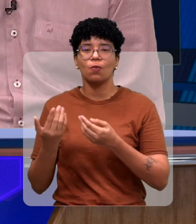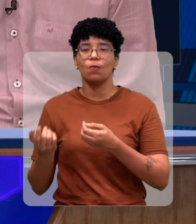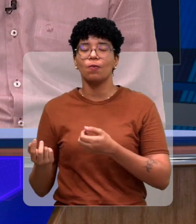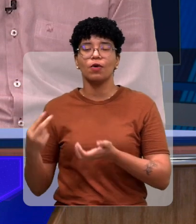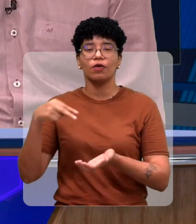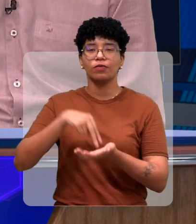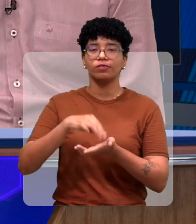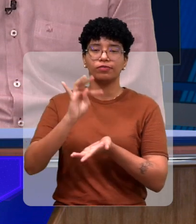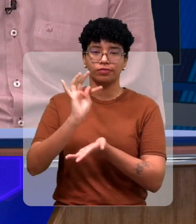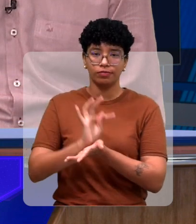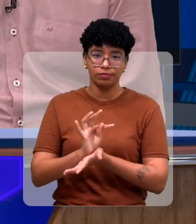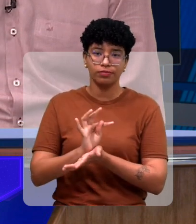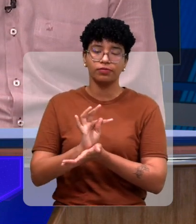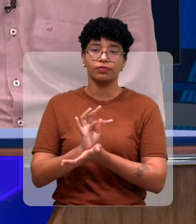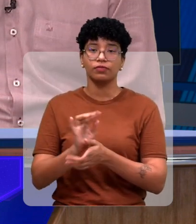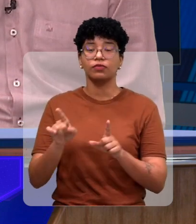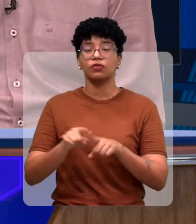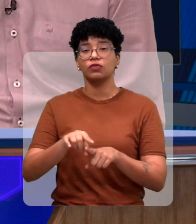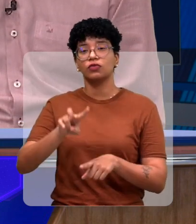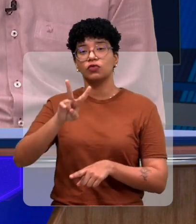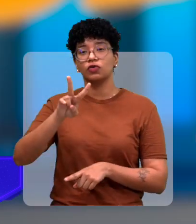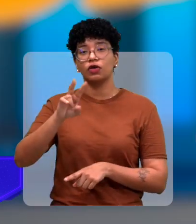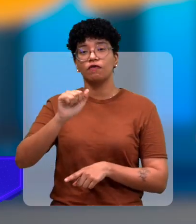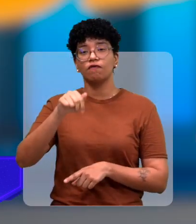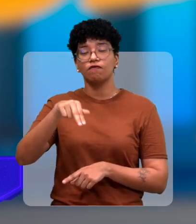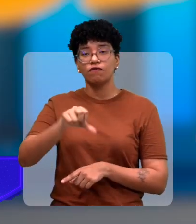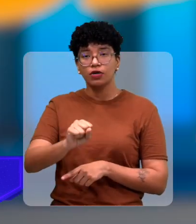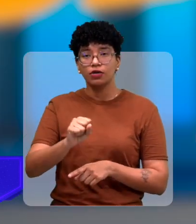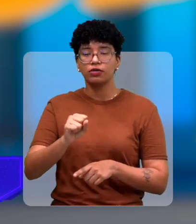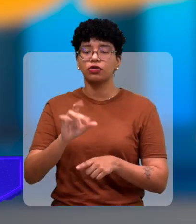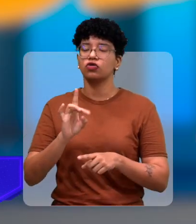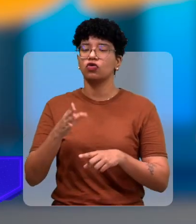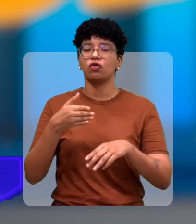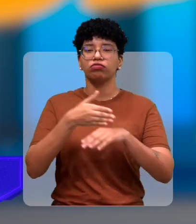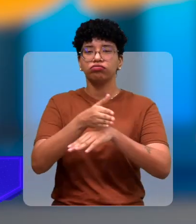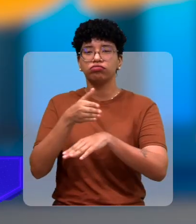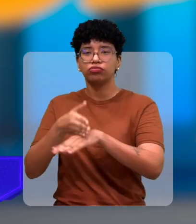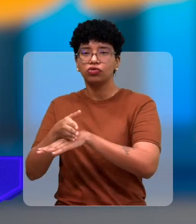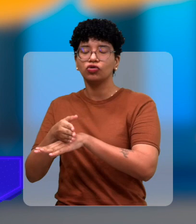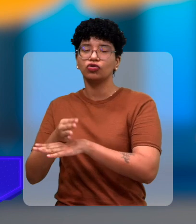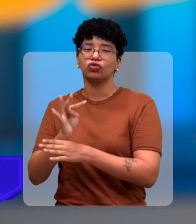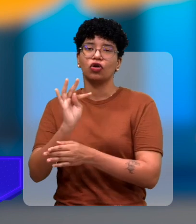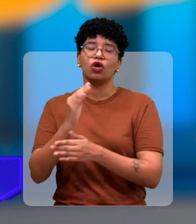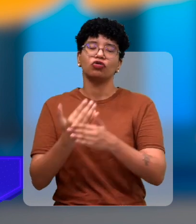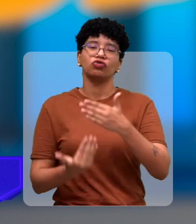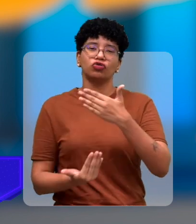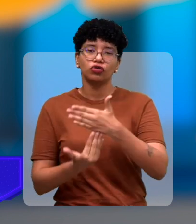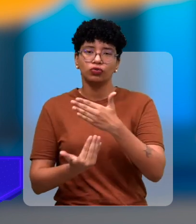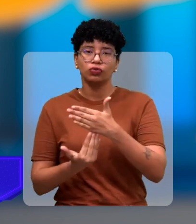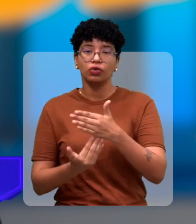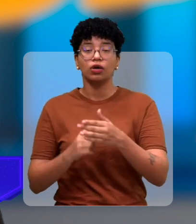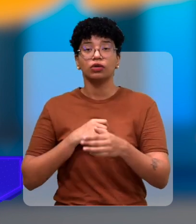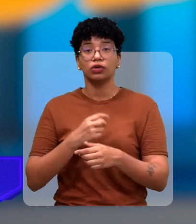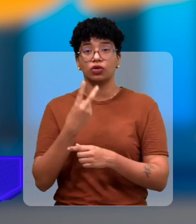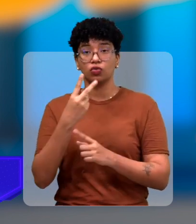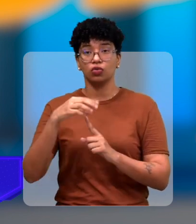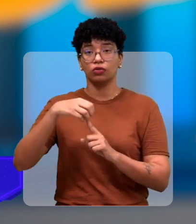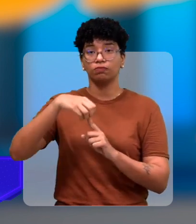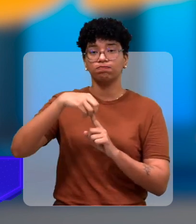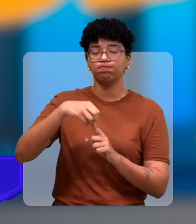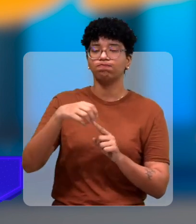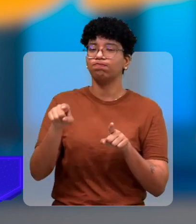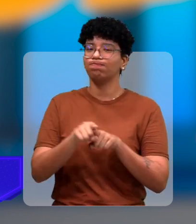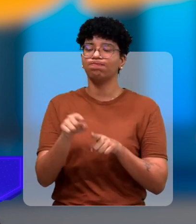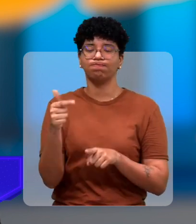transporte para Teresina. Passa lá, as vans que circulam só dentro de Timó mesmo. Inclusive tem duas paradas